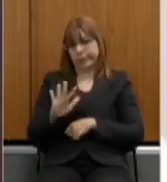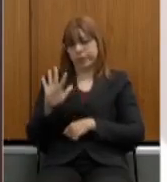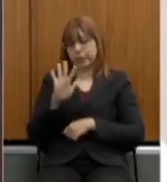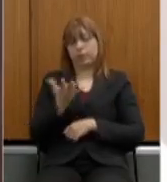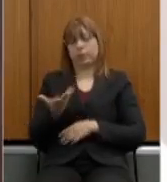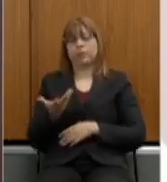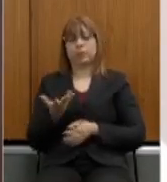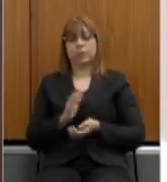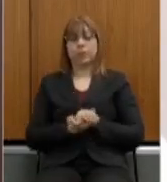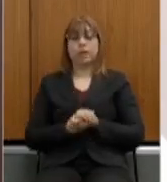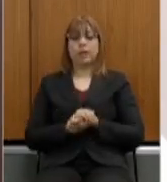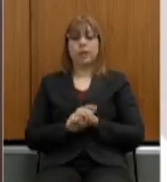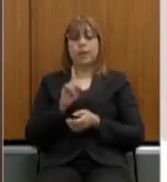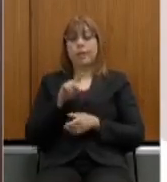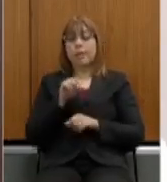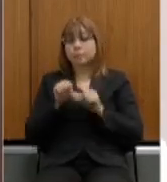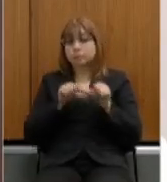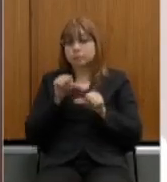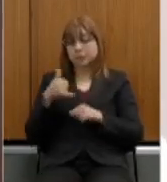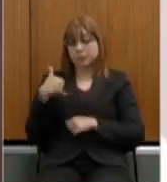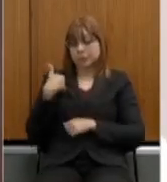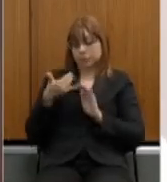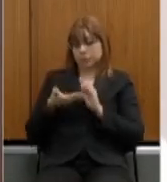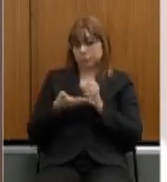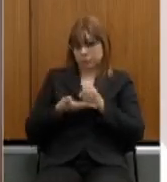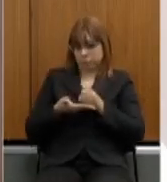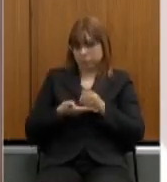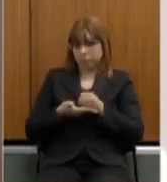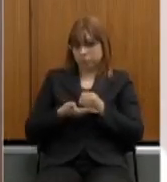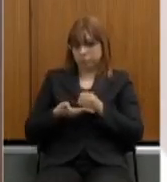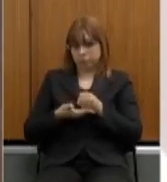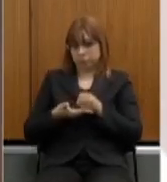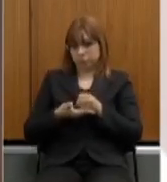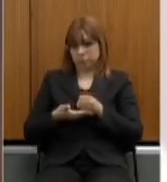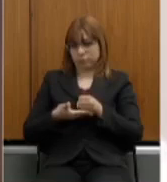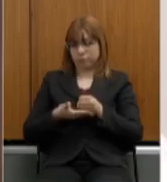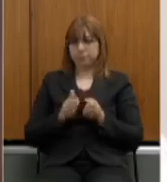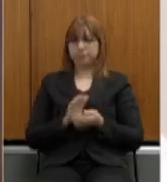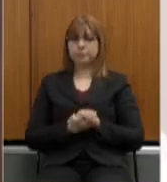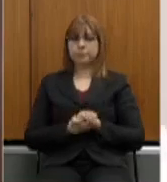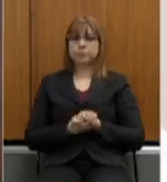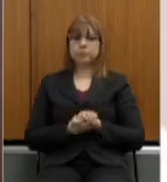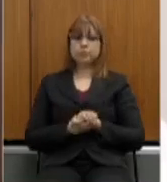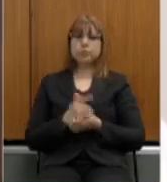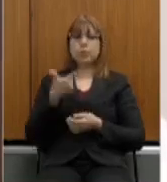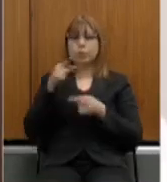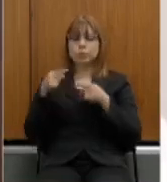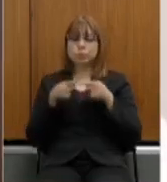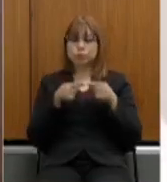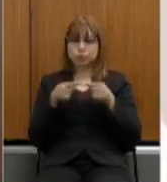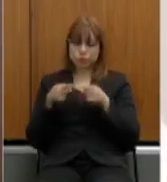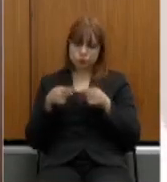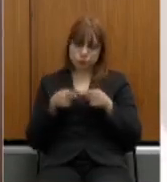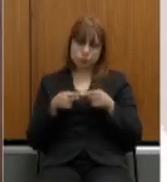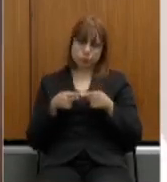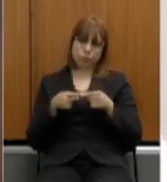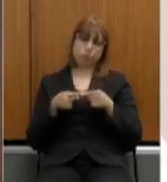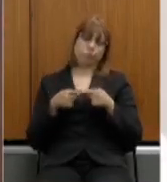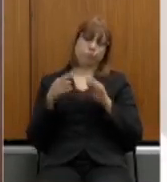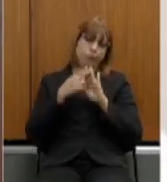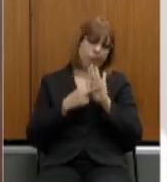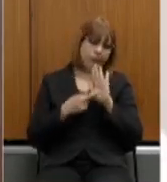das idades mínimas, certo? Os demais requisitos, tempo de contribuição,